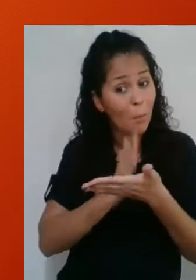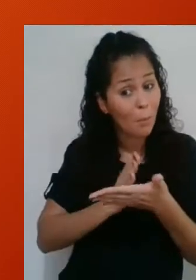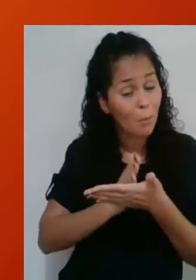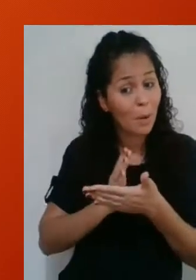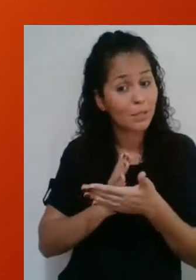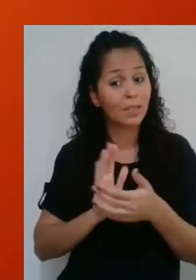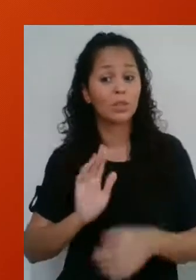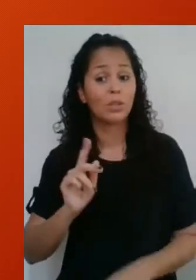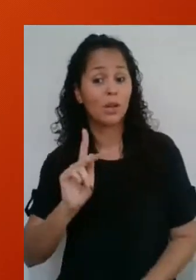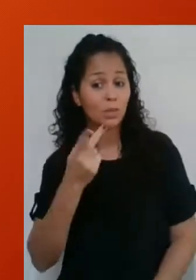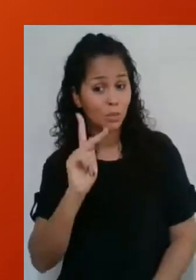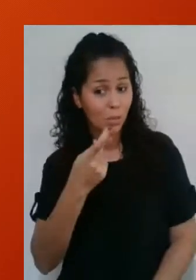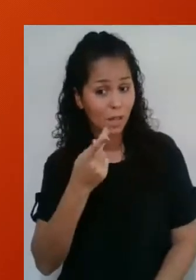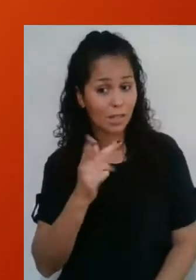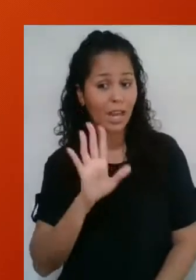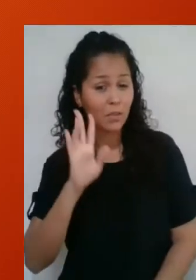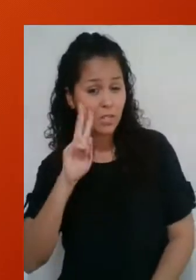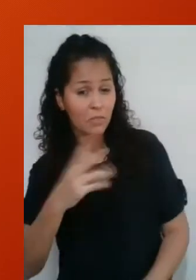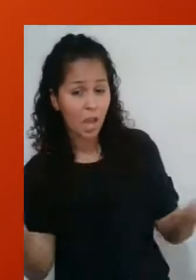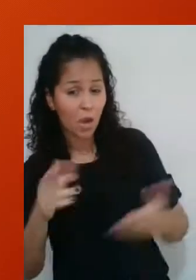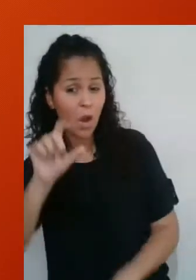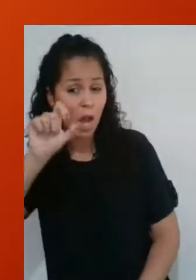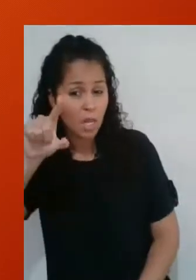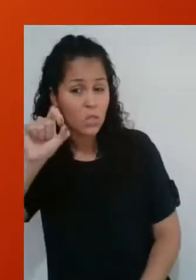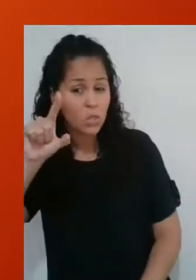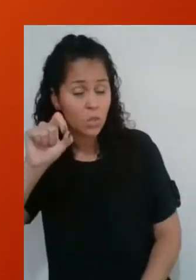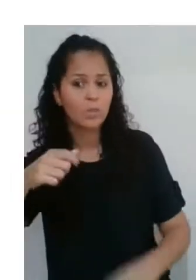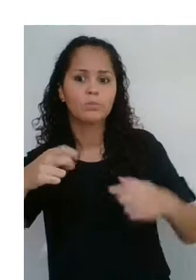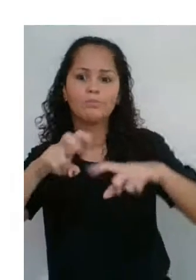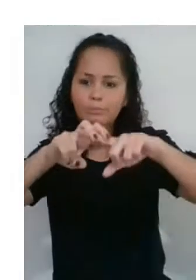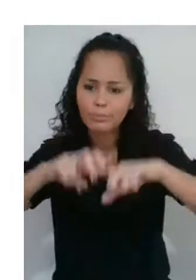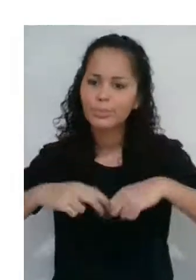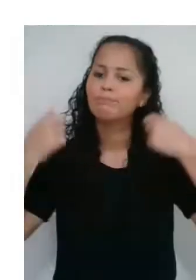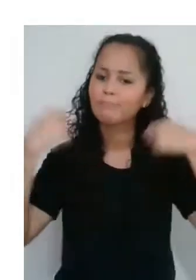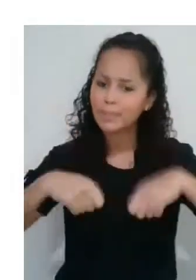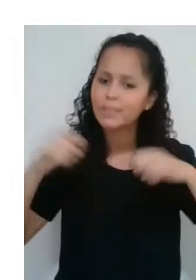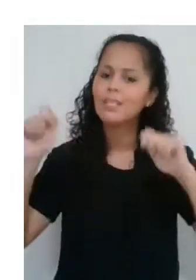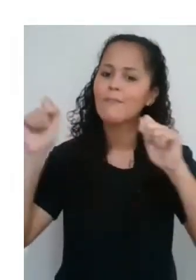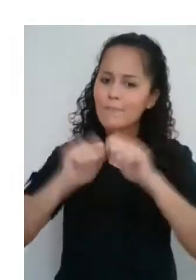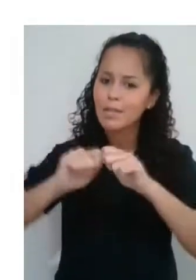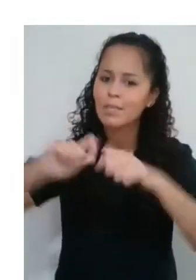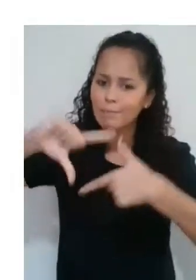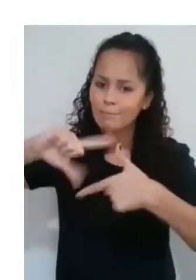parte da altura H, como você pode ver, marcado em azul. Por isso, é preciso criar um segundo